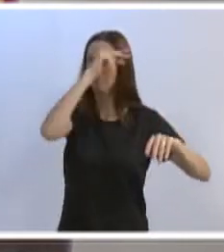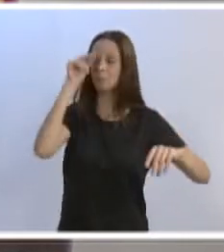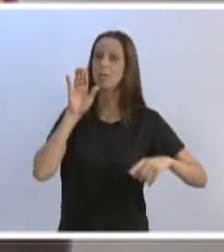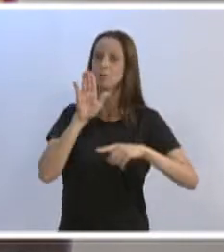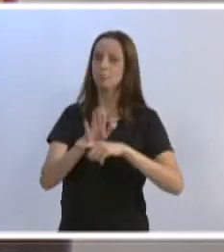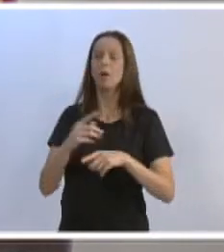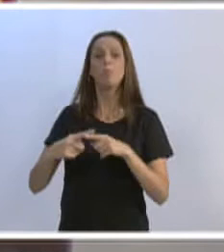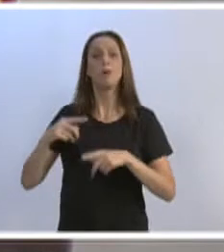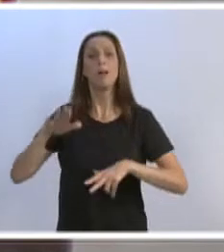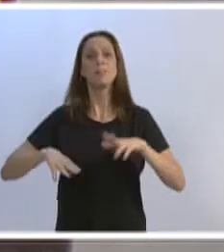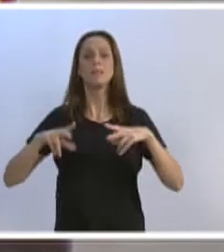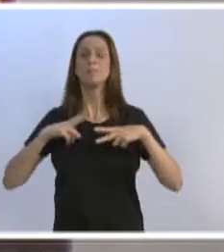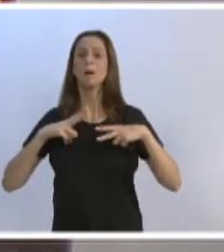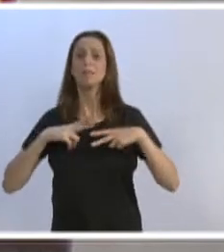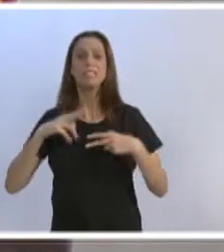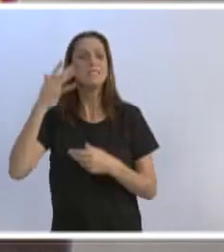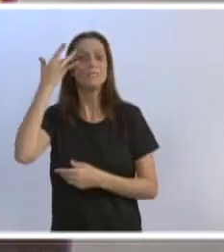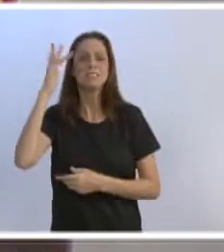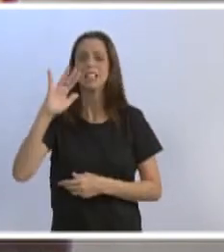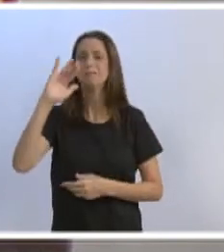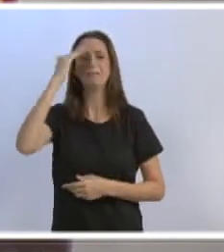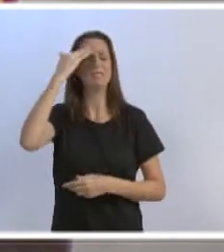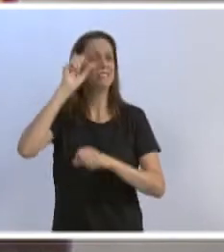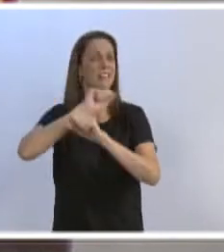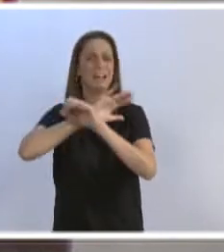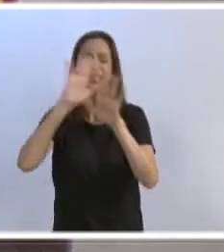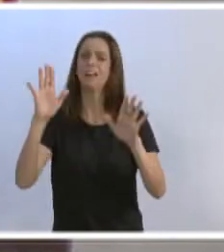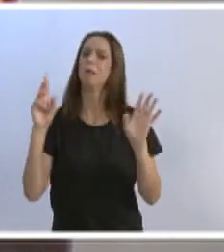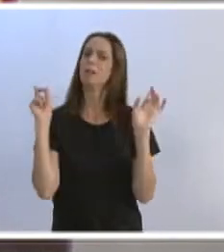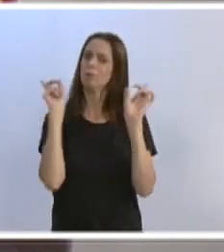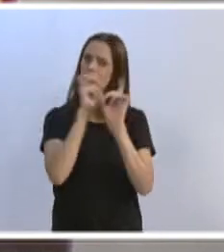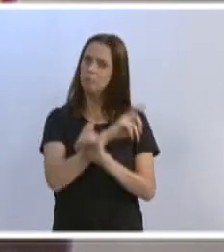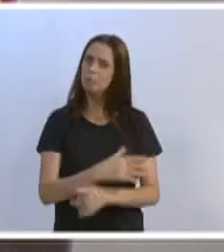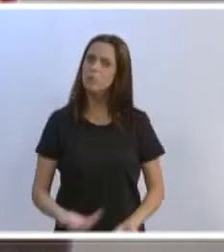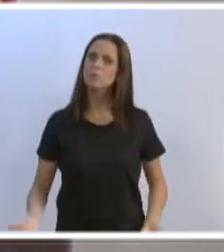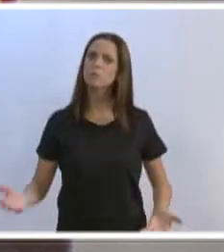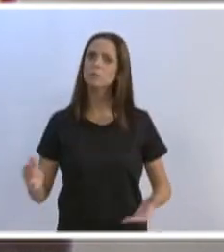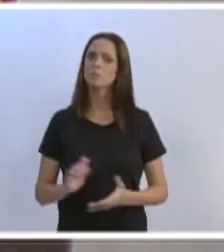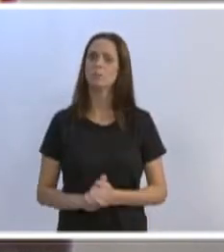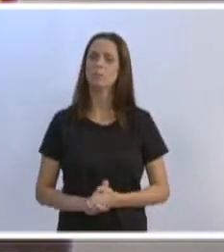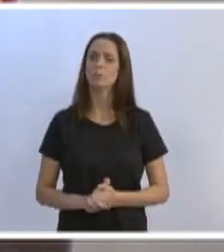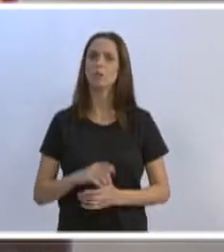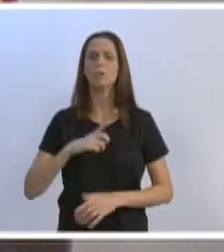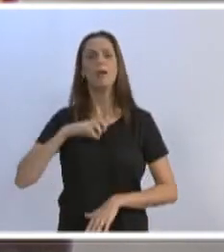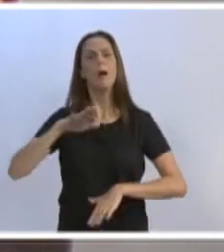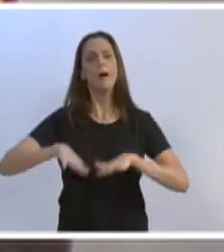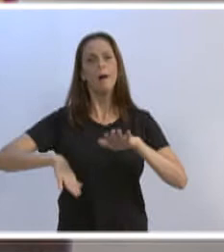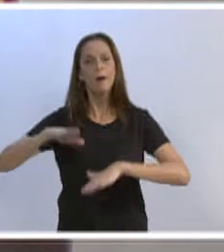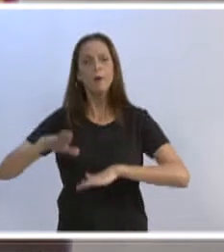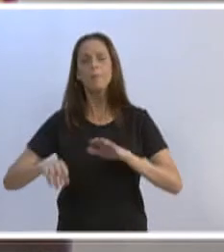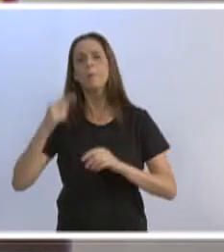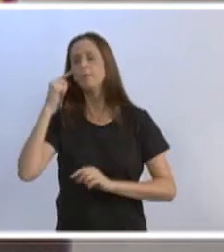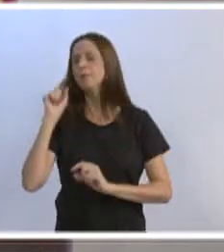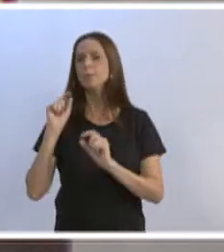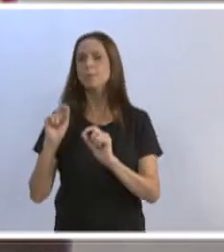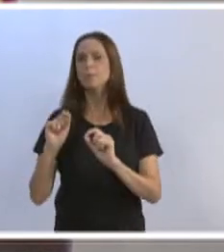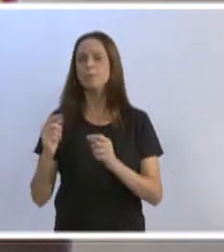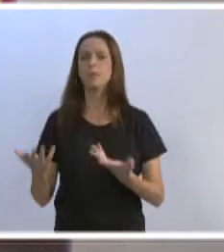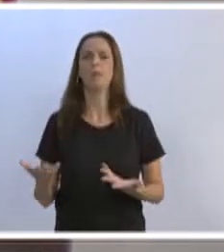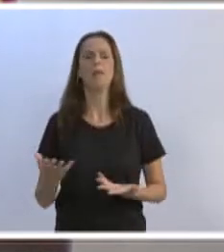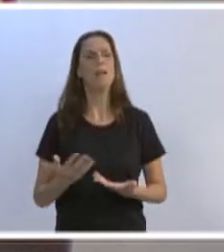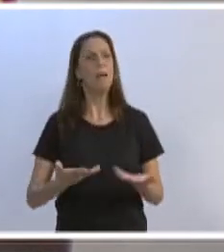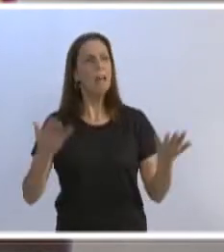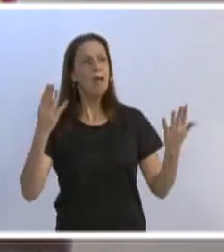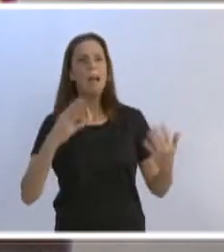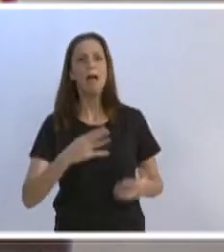as pessoas não conseguem entender, está difícil de poder fazer essa manobra, alguns até acham, e voltam a bater nessa tecla, meu Deus do Silvio, que é má